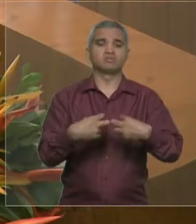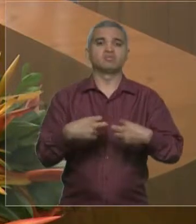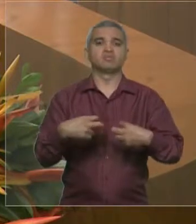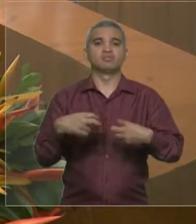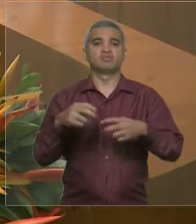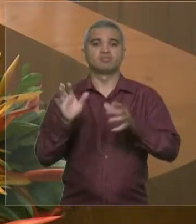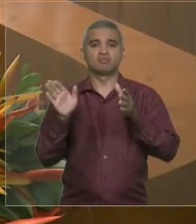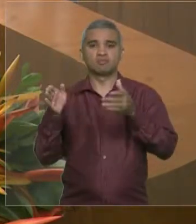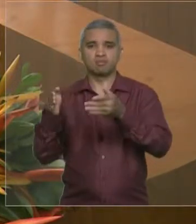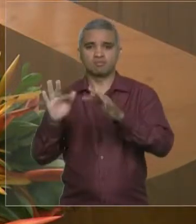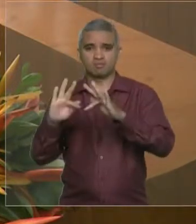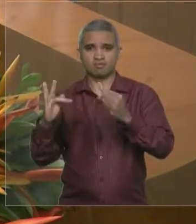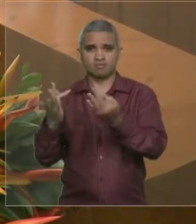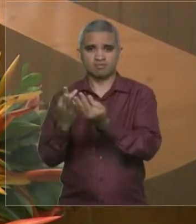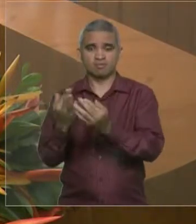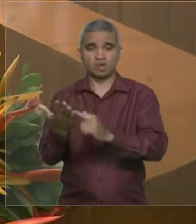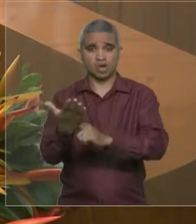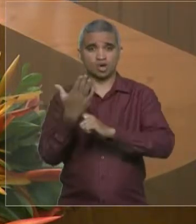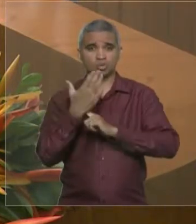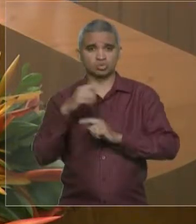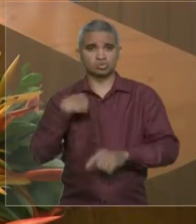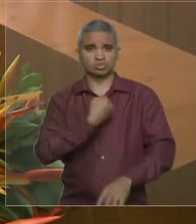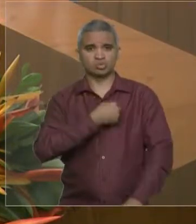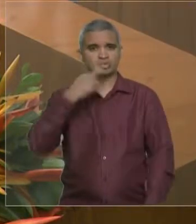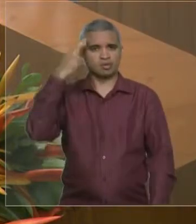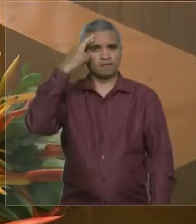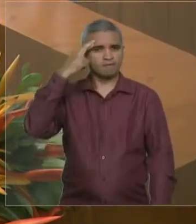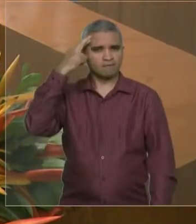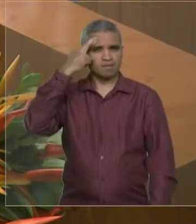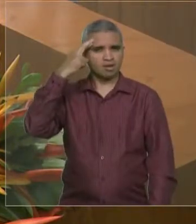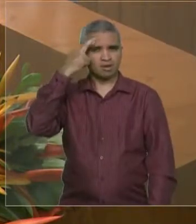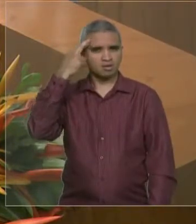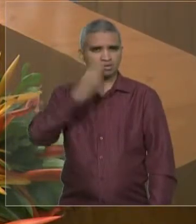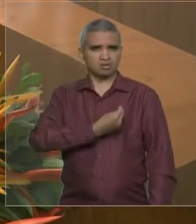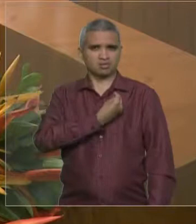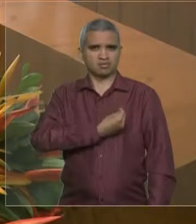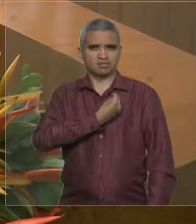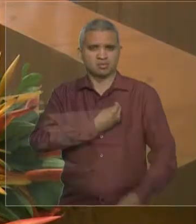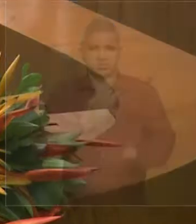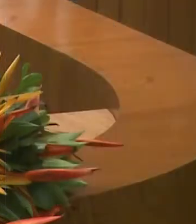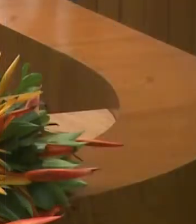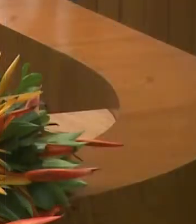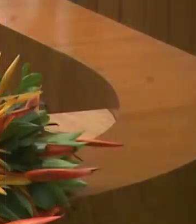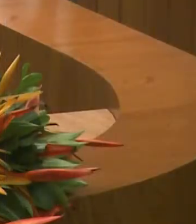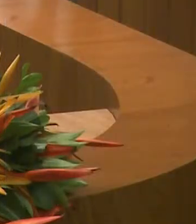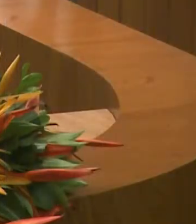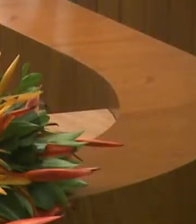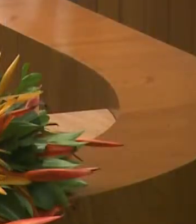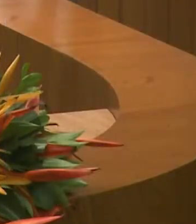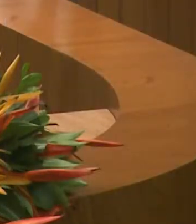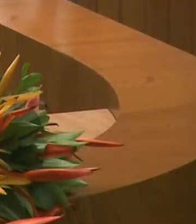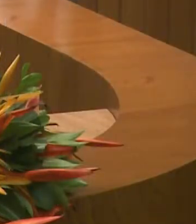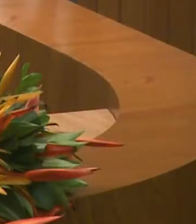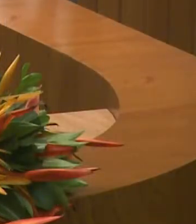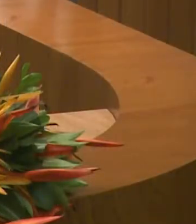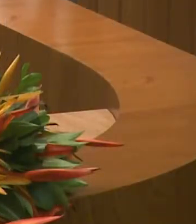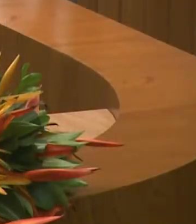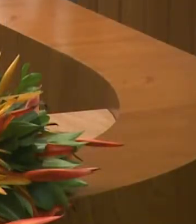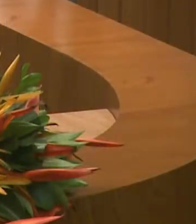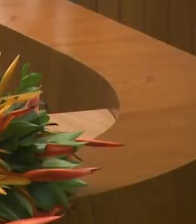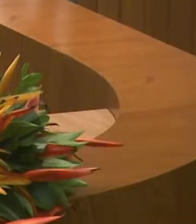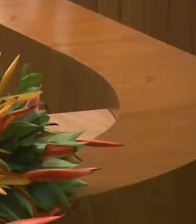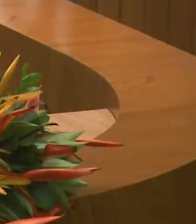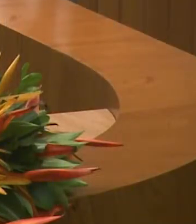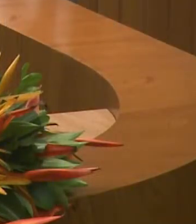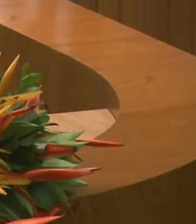iniciação à vida cristã, que deve começar no seio da família, pois é nela que devemos, por